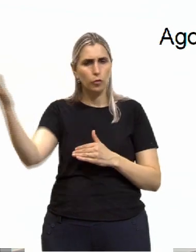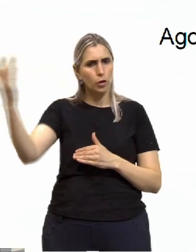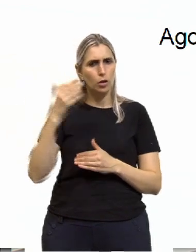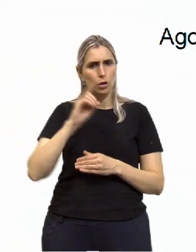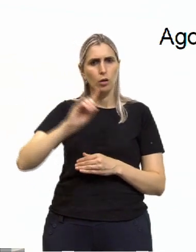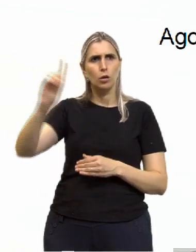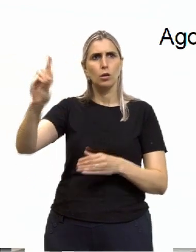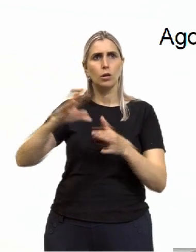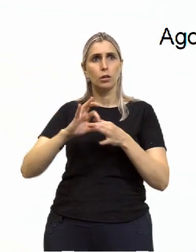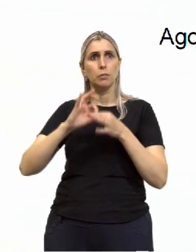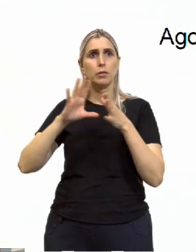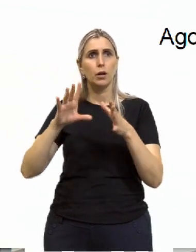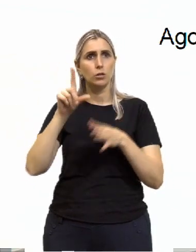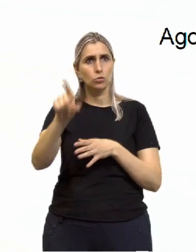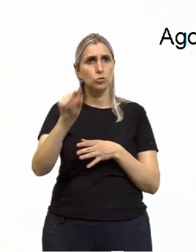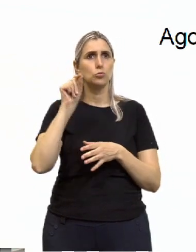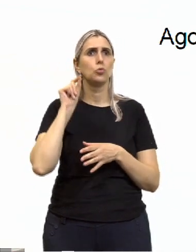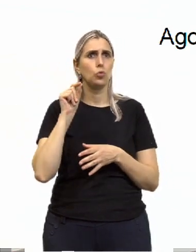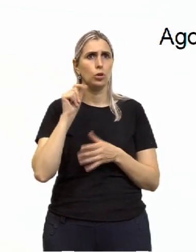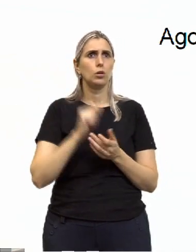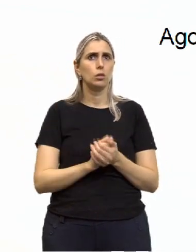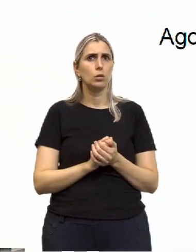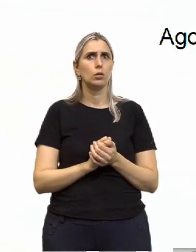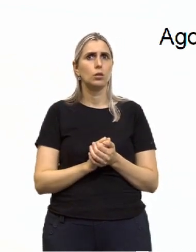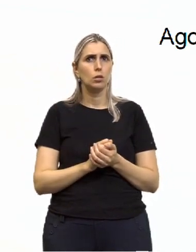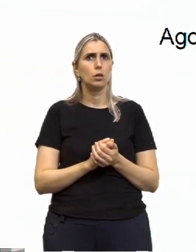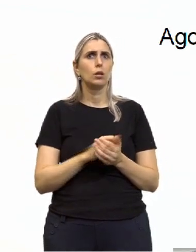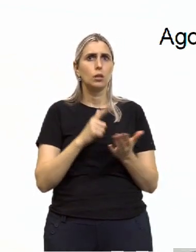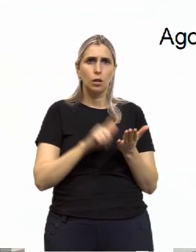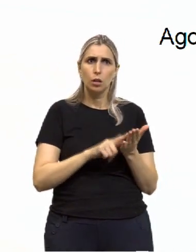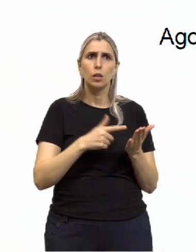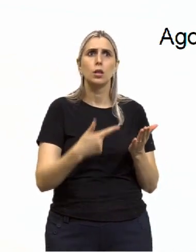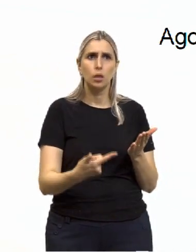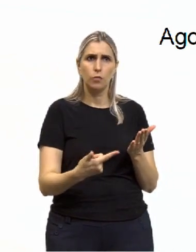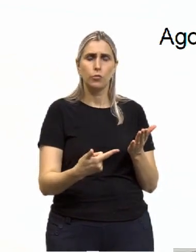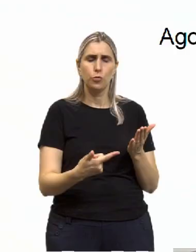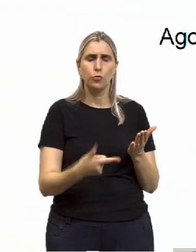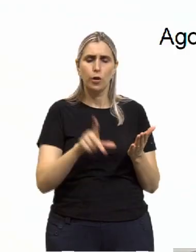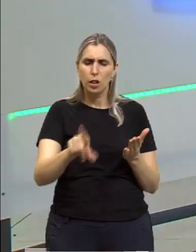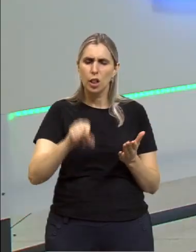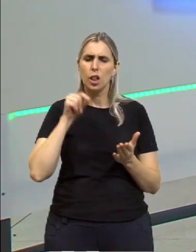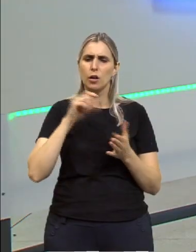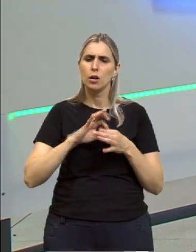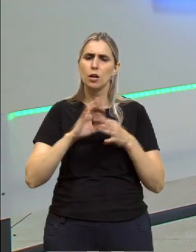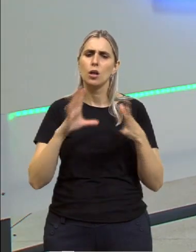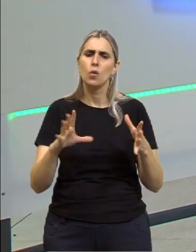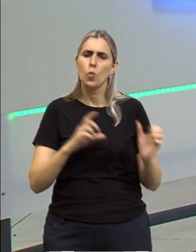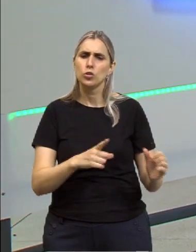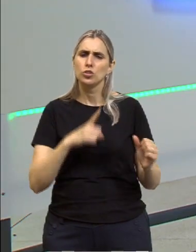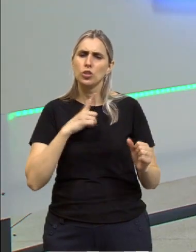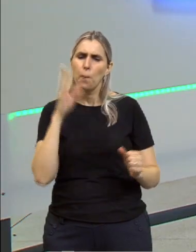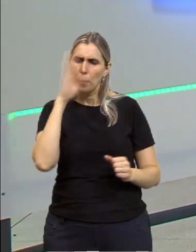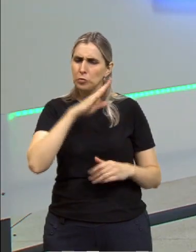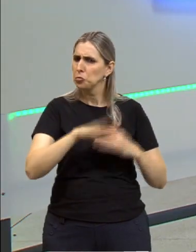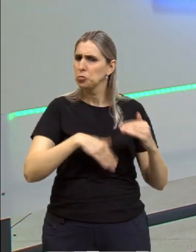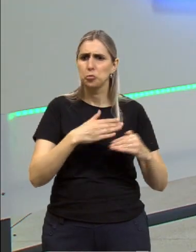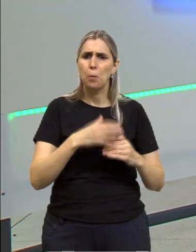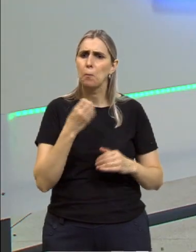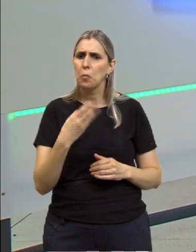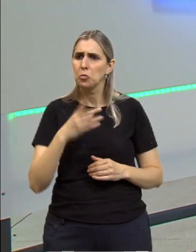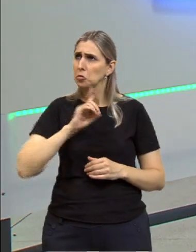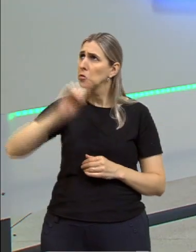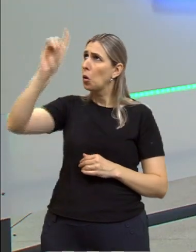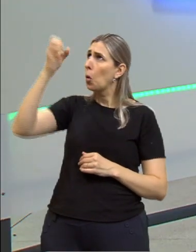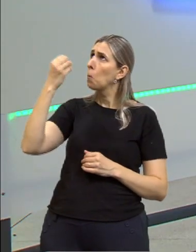liberdade como livre-arbítrio. Sim, lá na obra é o livre-arbítrio, ele traz isso, como é que pode surgir o mal se tudo bem, se